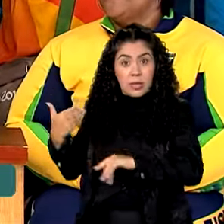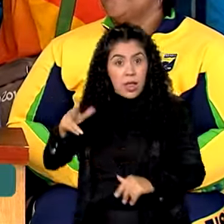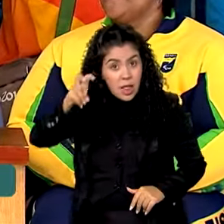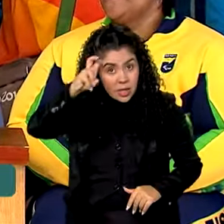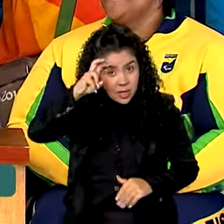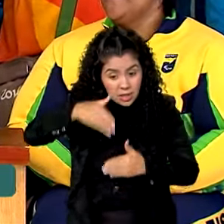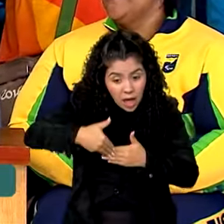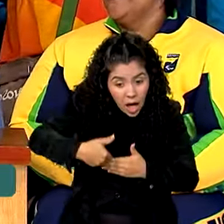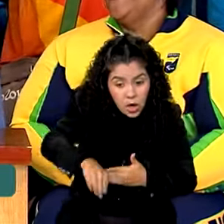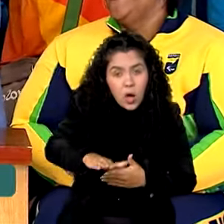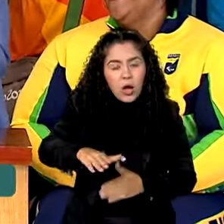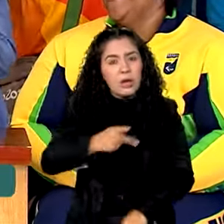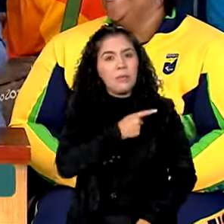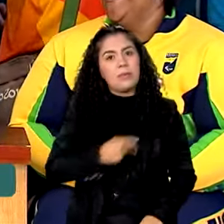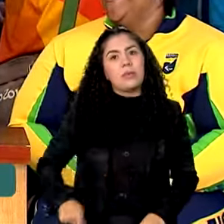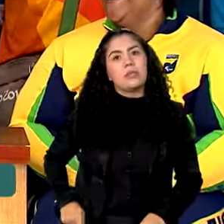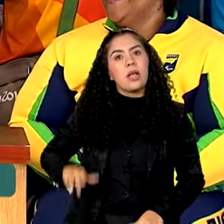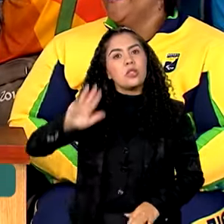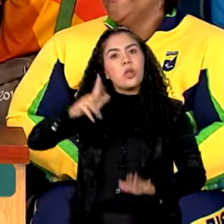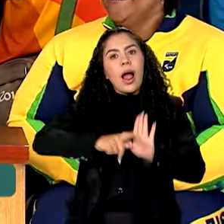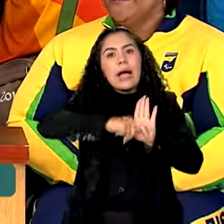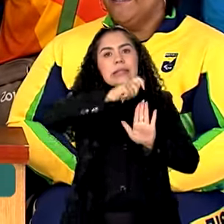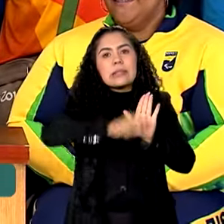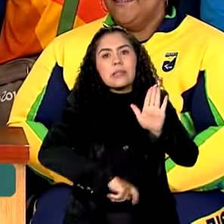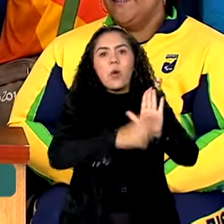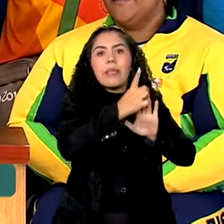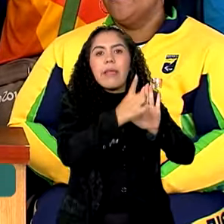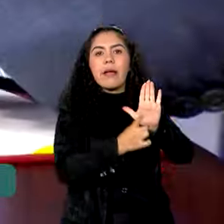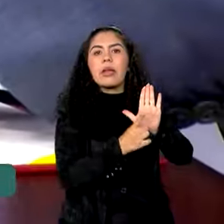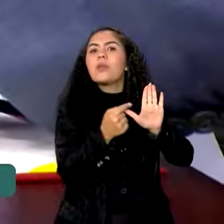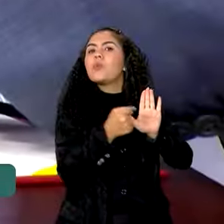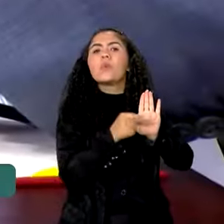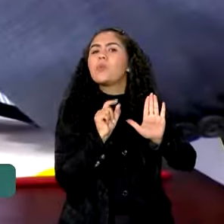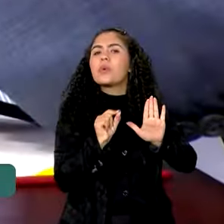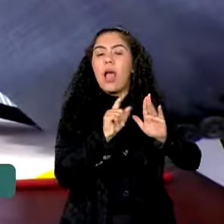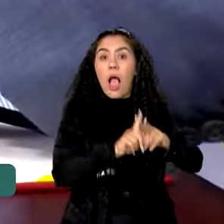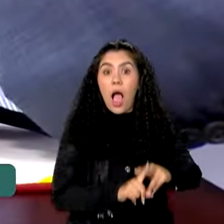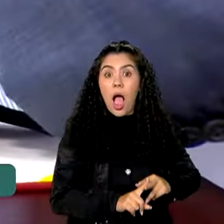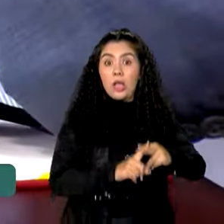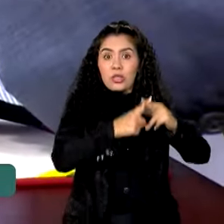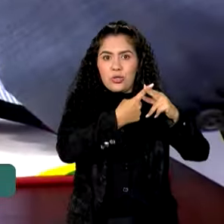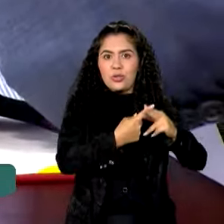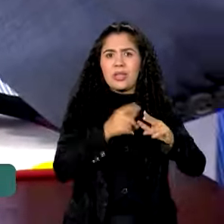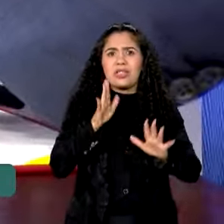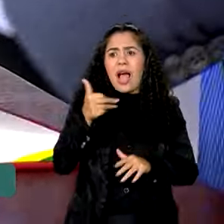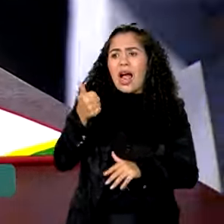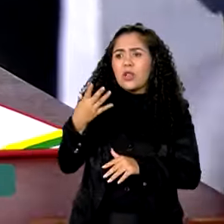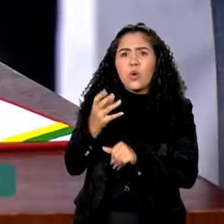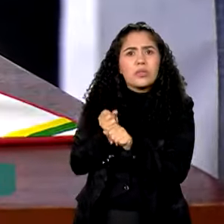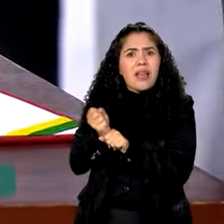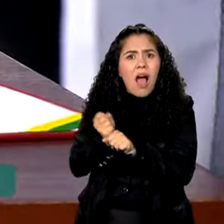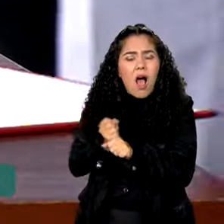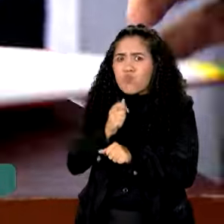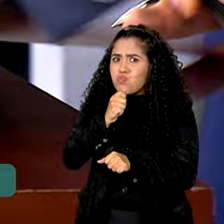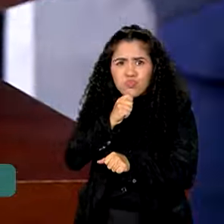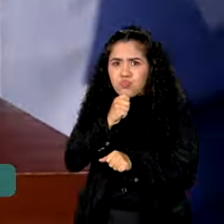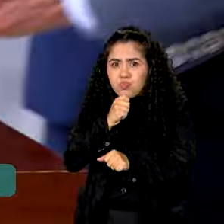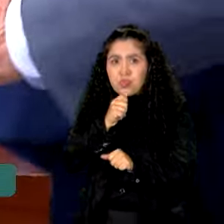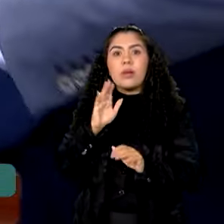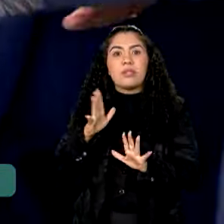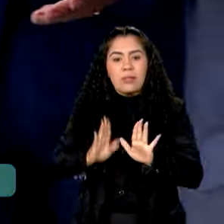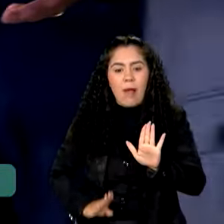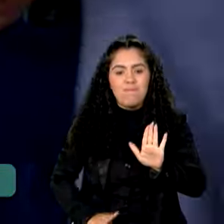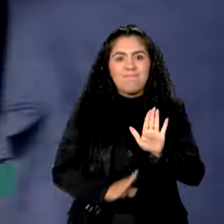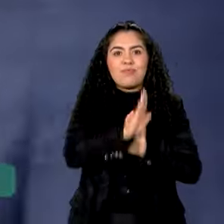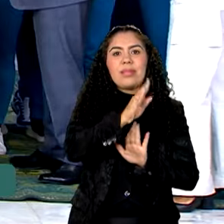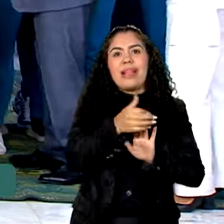quinta-feira, o presidente Lula assinou o decreto que reajusta, depois de 14 anos, o Bolsa Atleta em 10